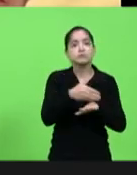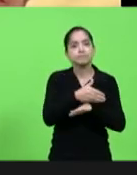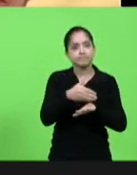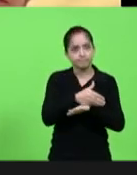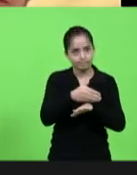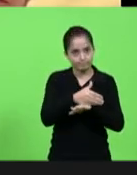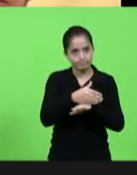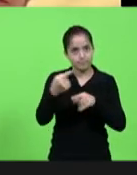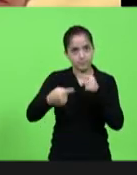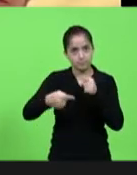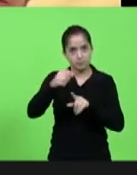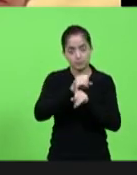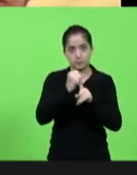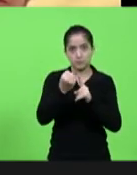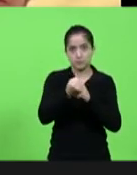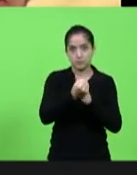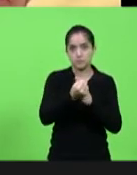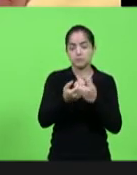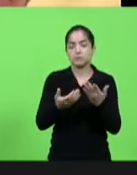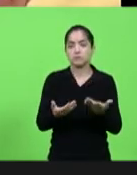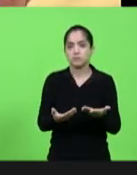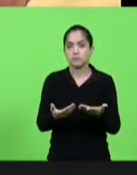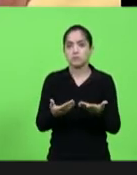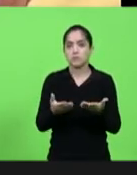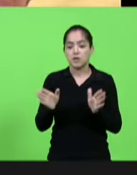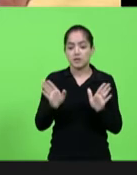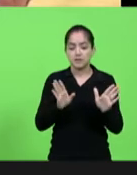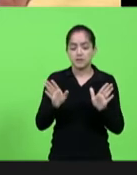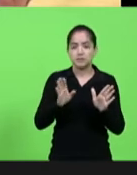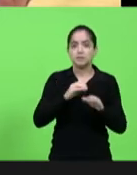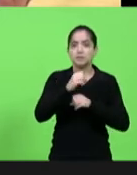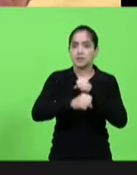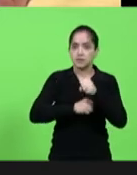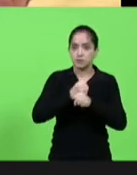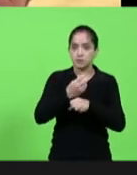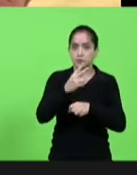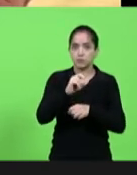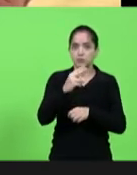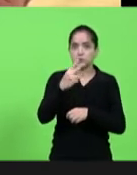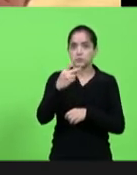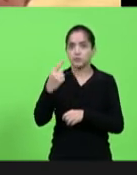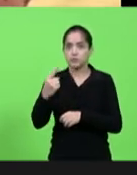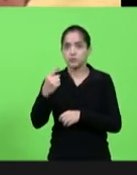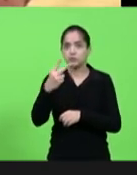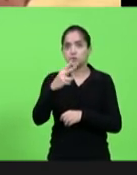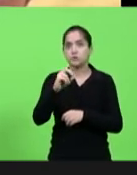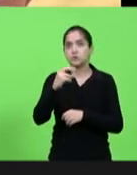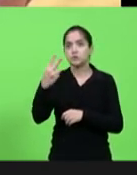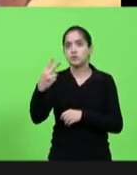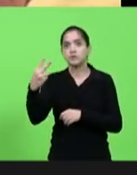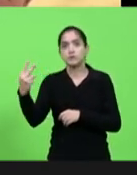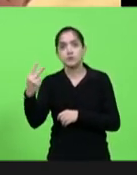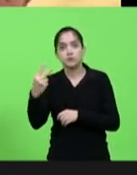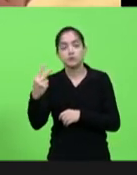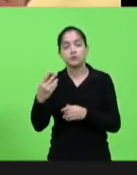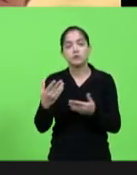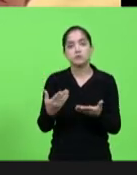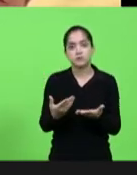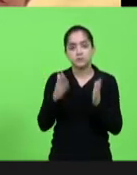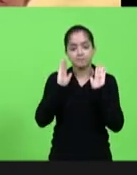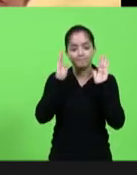assistência social. Nesta validade de 2021 e 2022, da Frente Parlamentar,